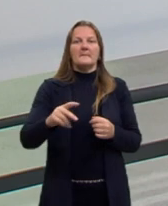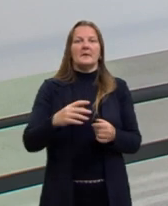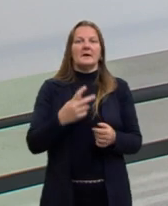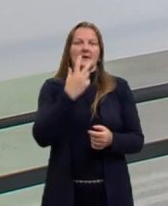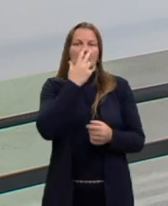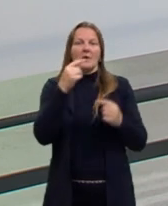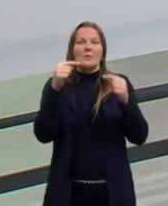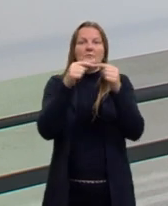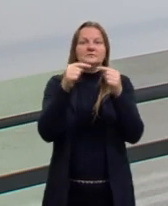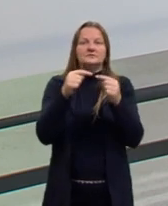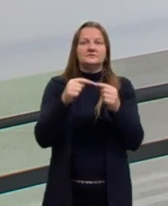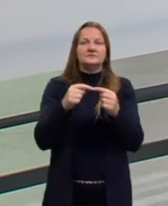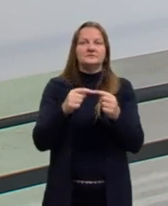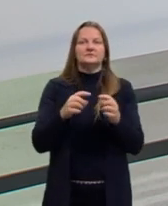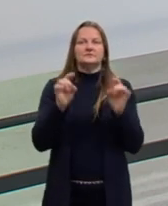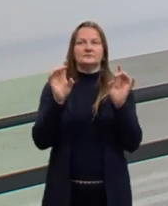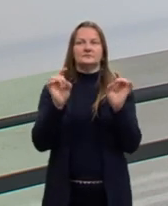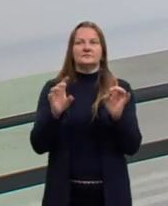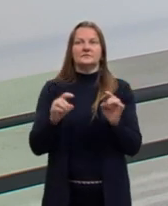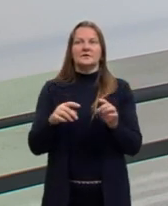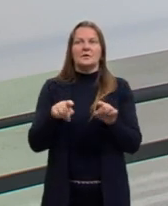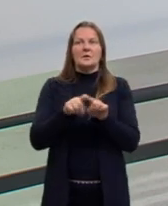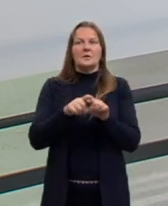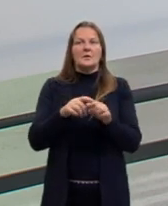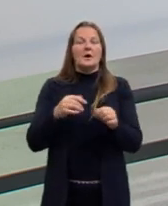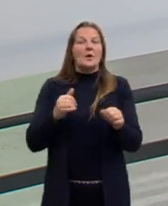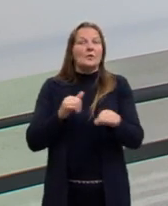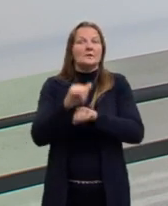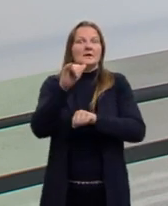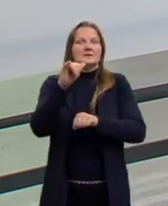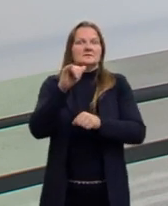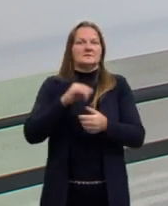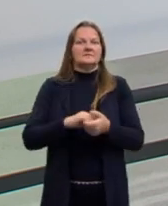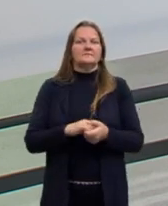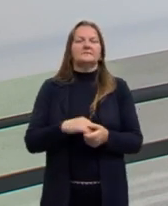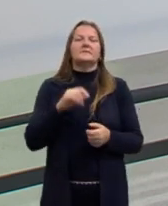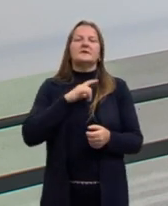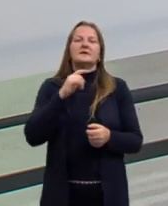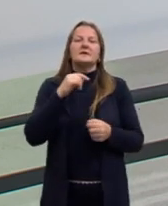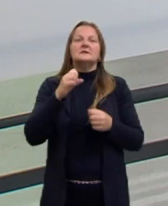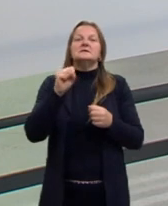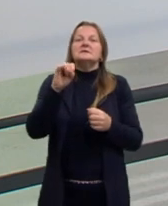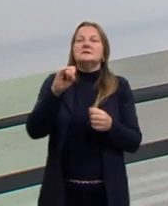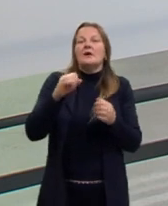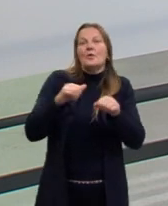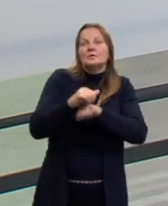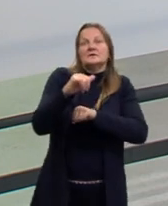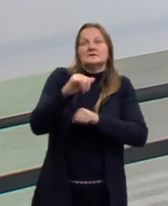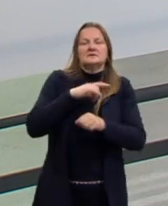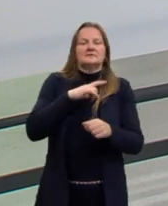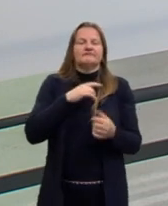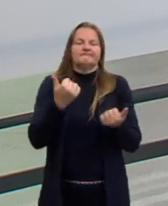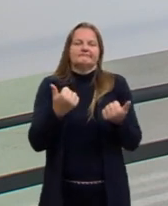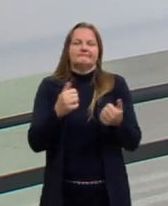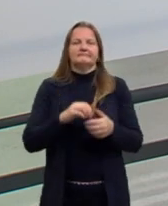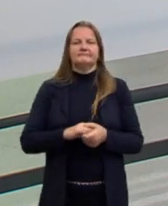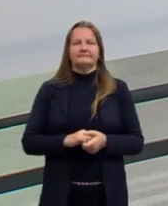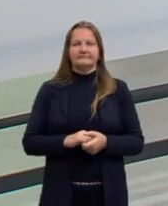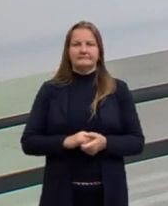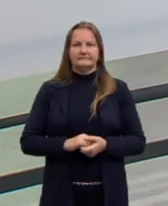uma finalidade específica. É ao acaso. E aí, se rolar, rolou. Como a gente diz, né?